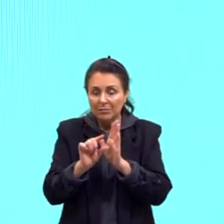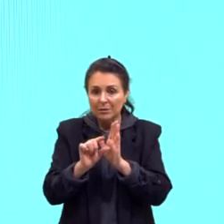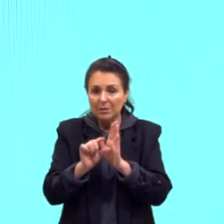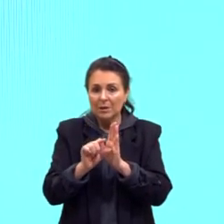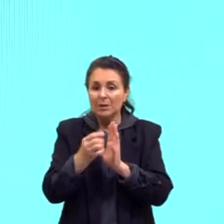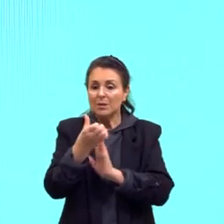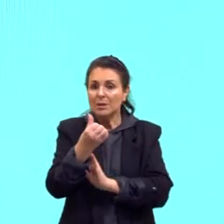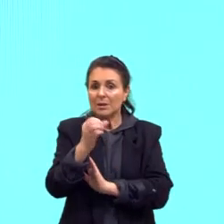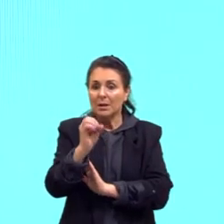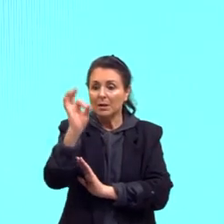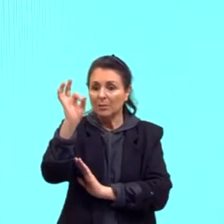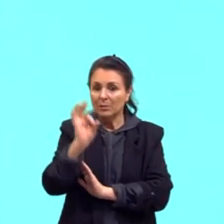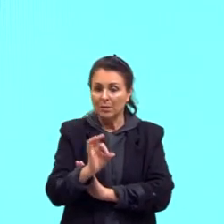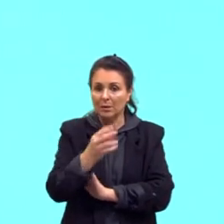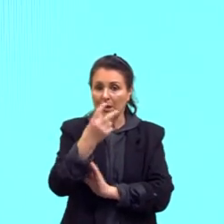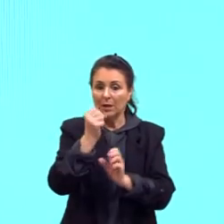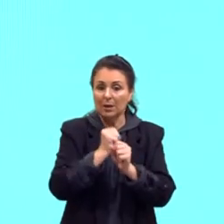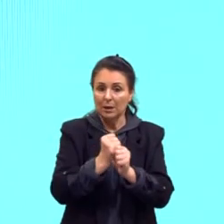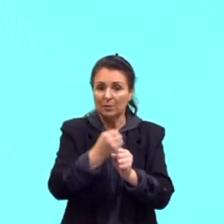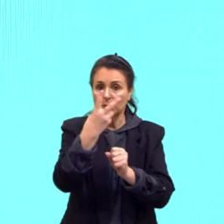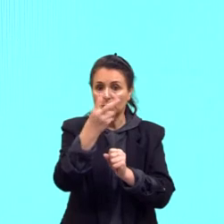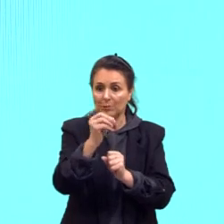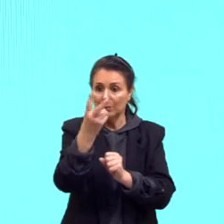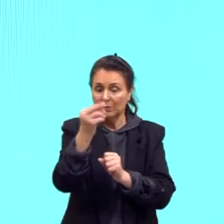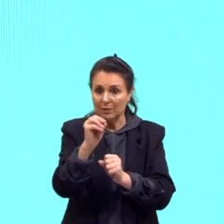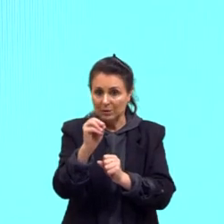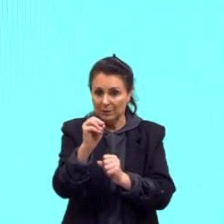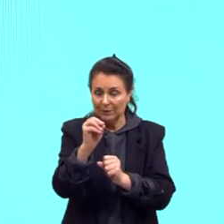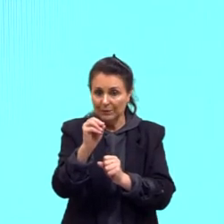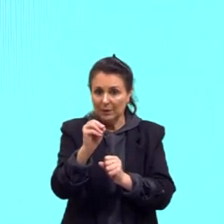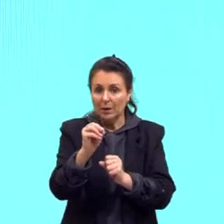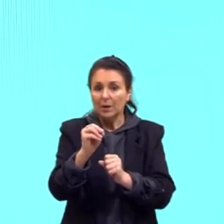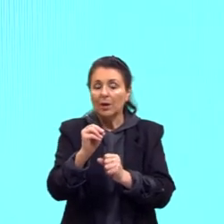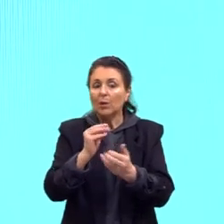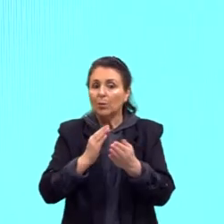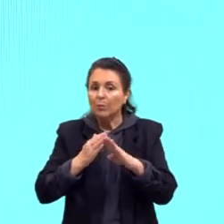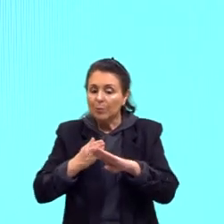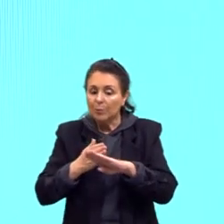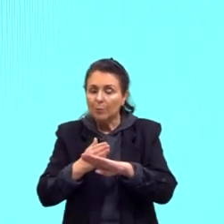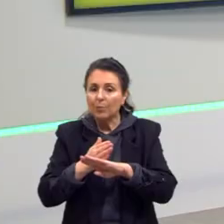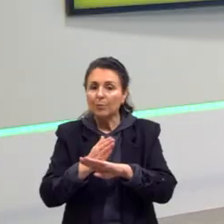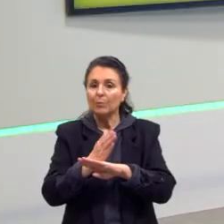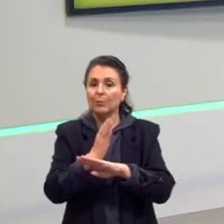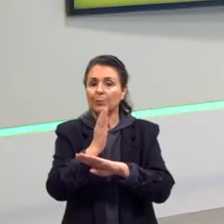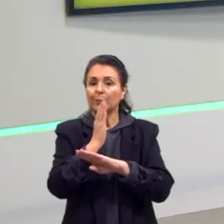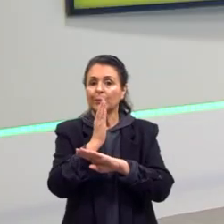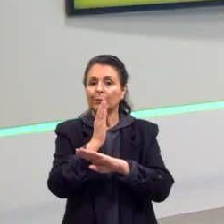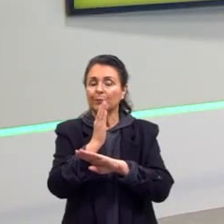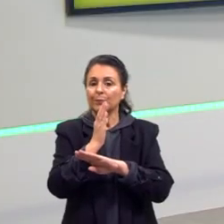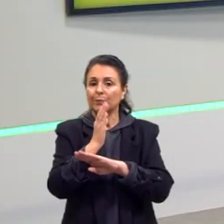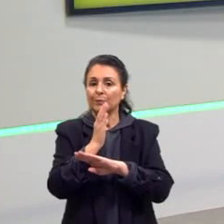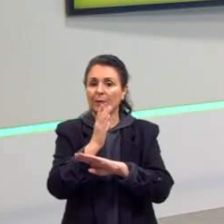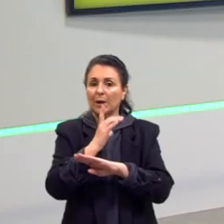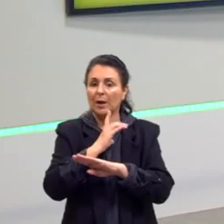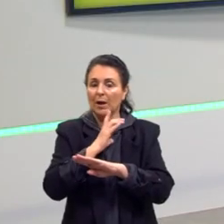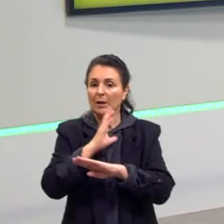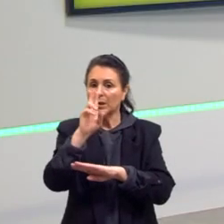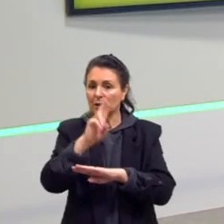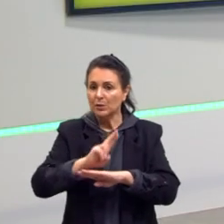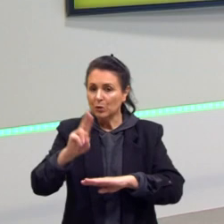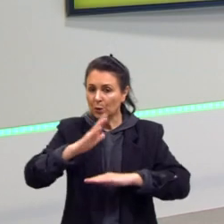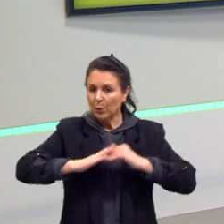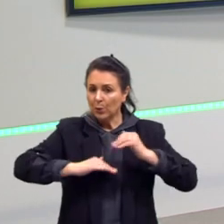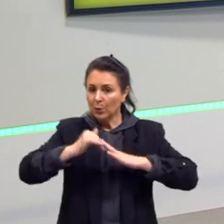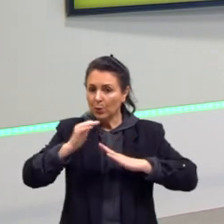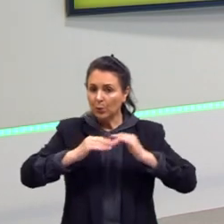60% lá em 2020. Quando nós, né, passamos a ter essa aplicação das commodities,